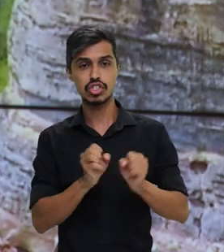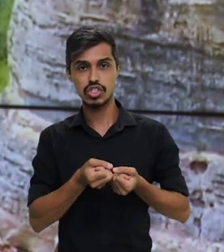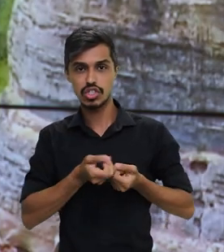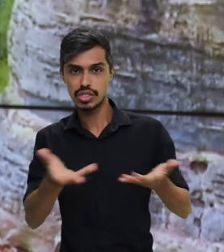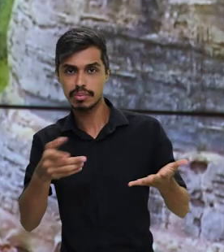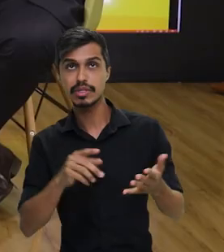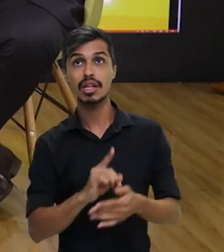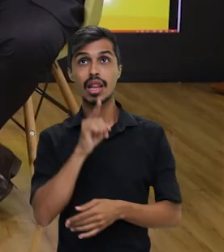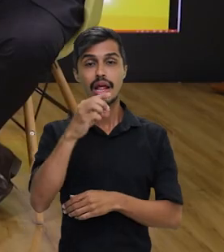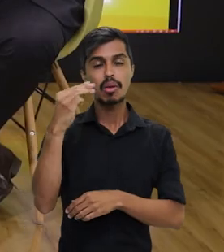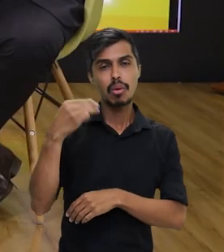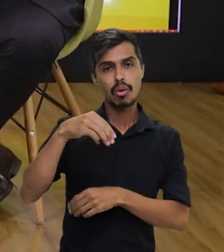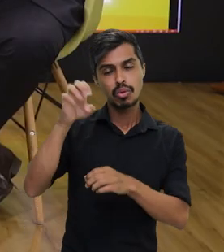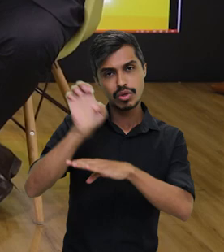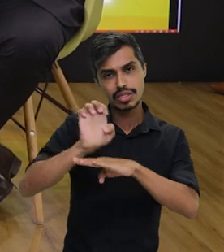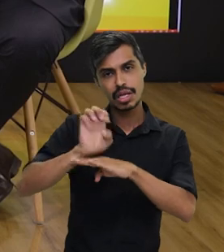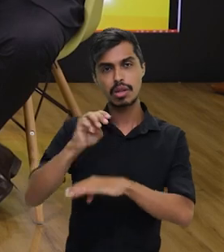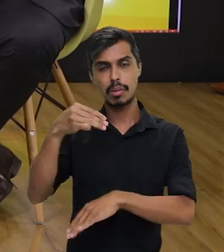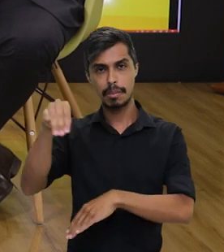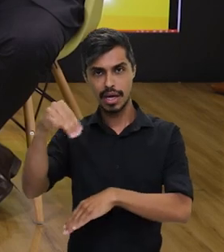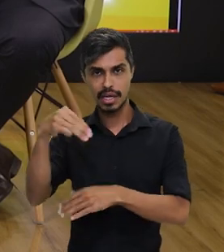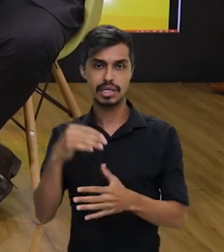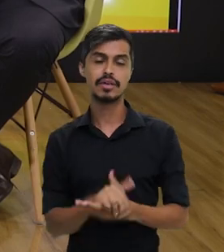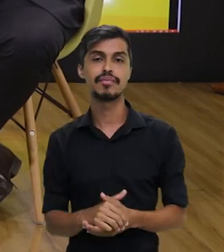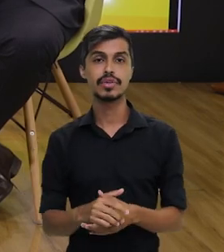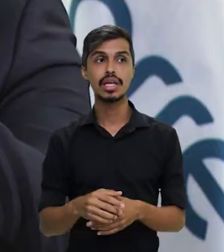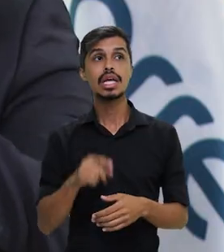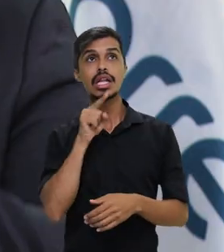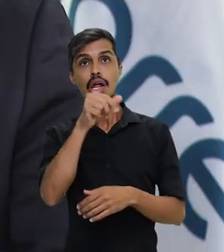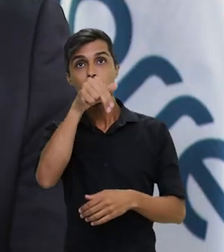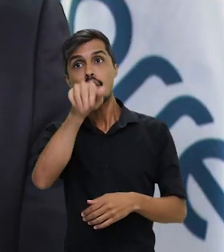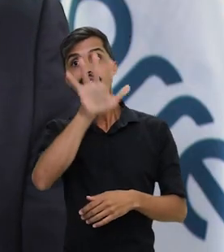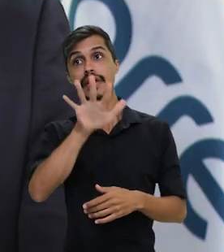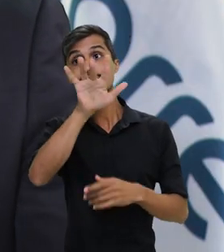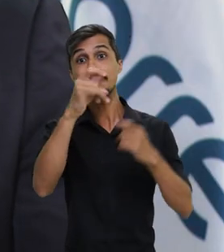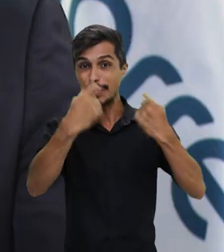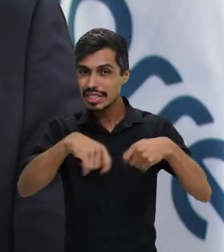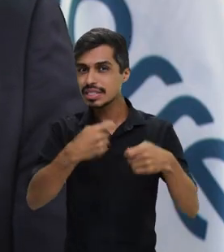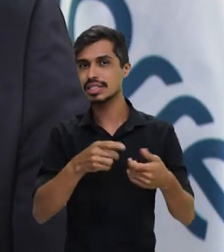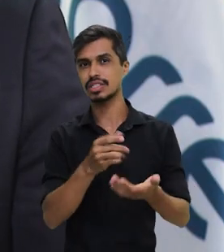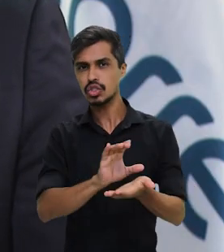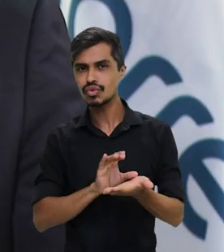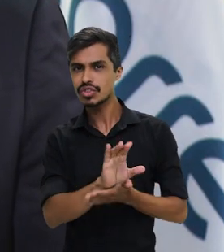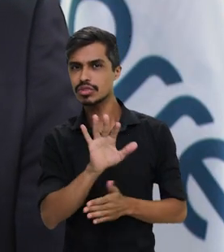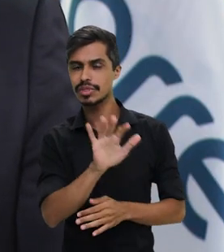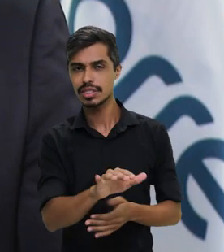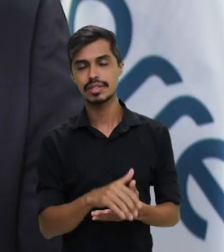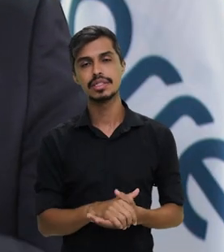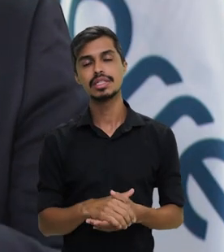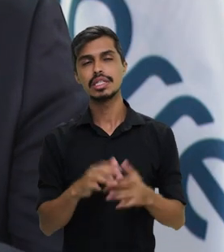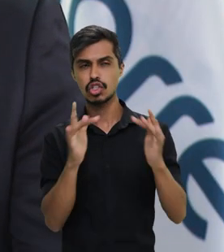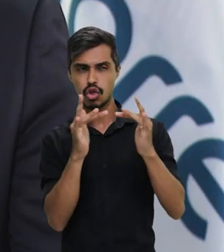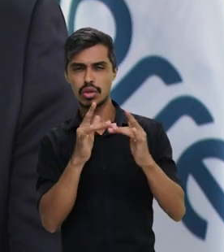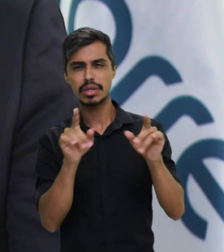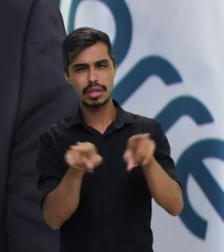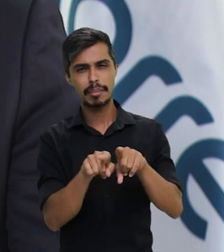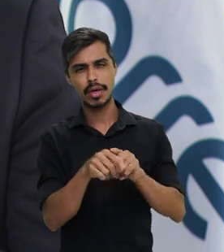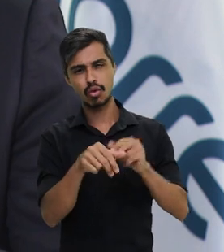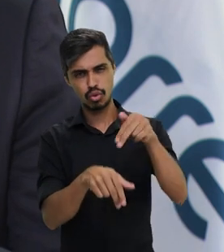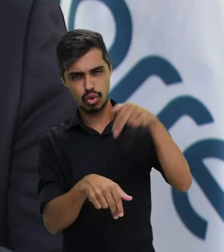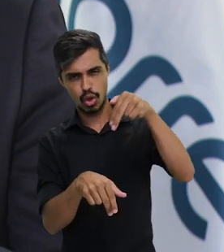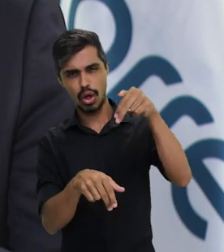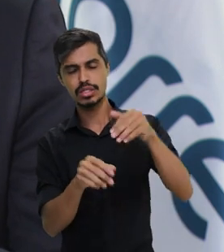demanda da região Nordeste e que abrange um pouco da região Norte também. Então, com isso, a gente